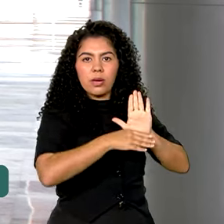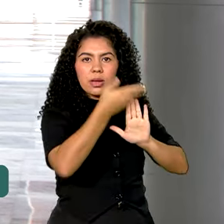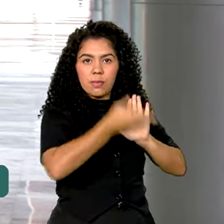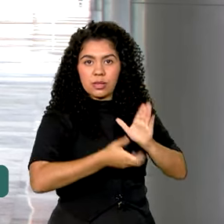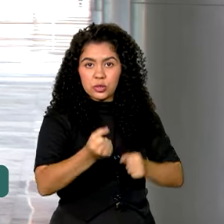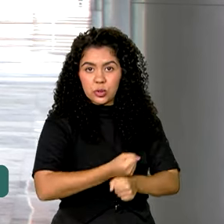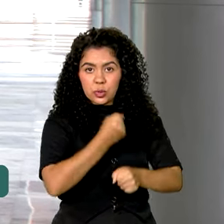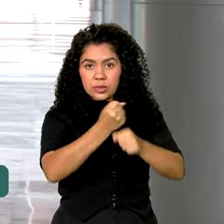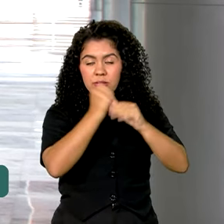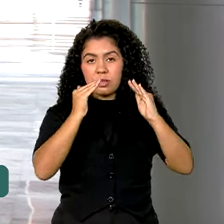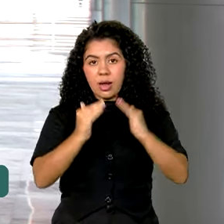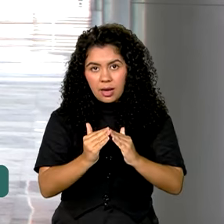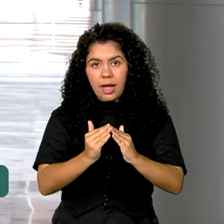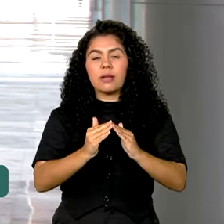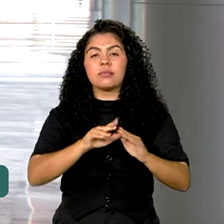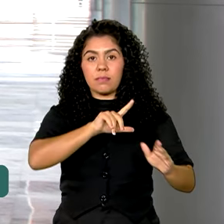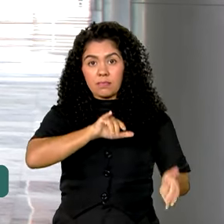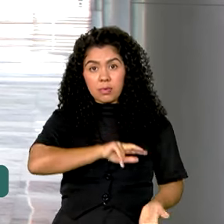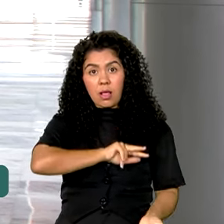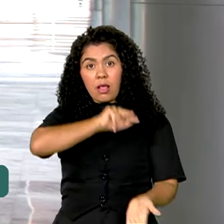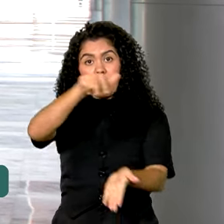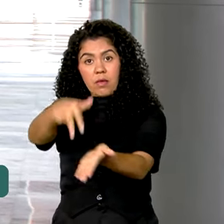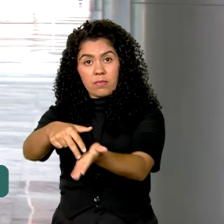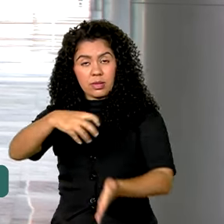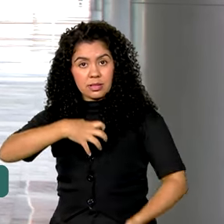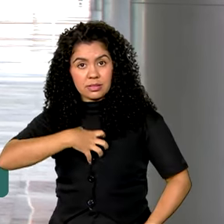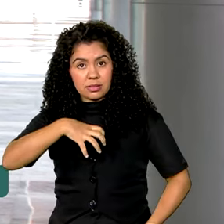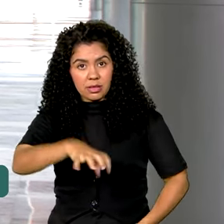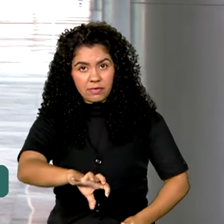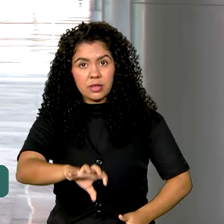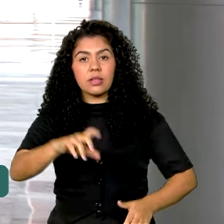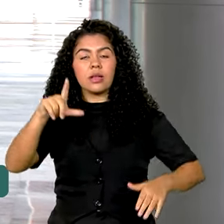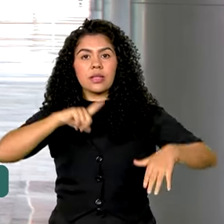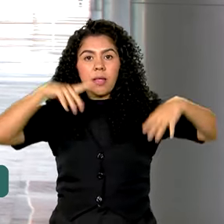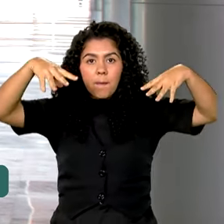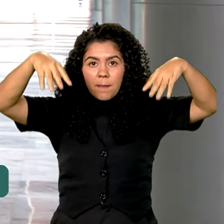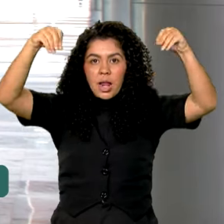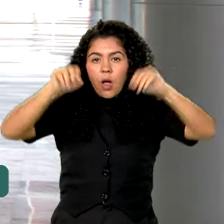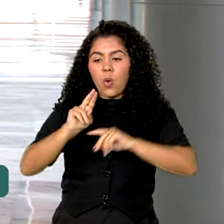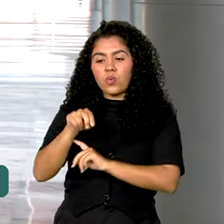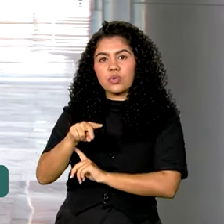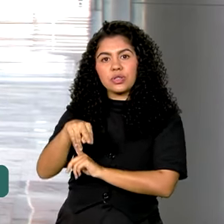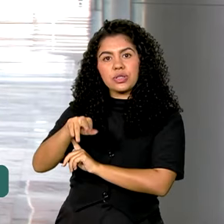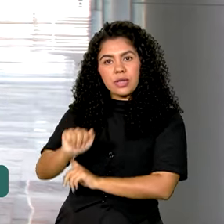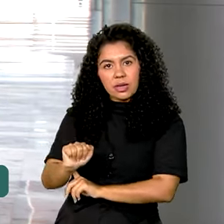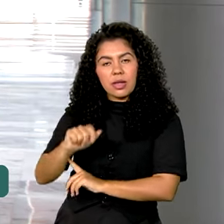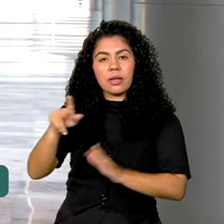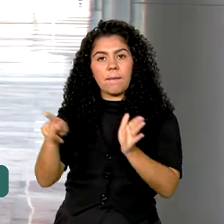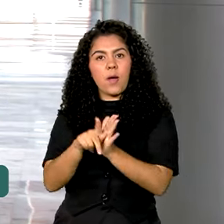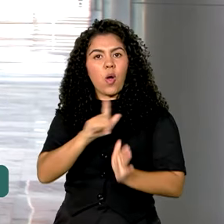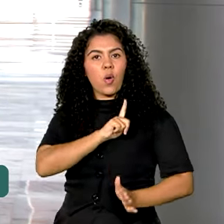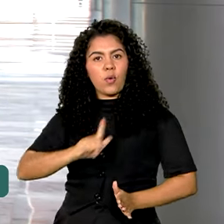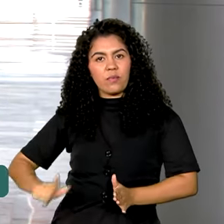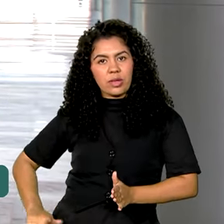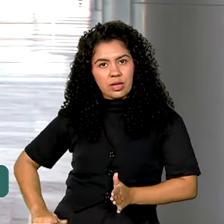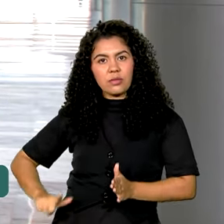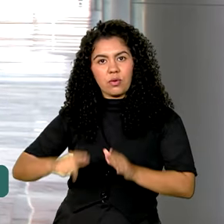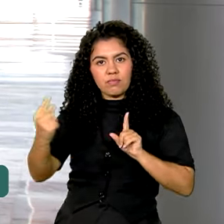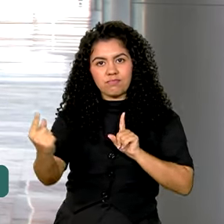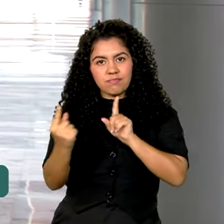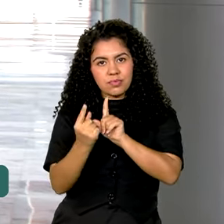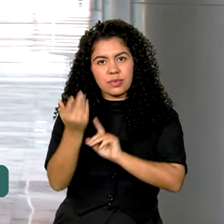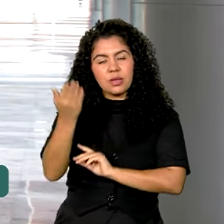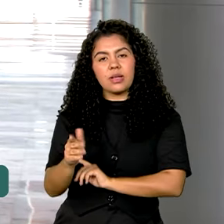parte para Salvador, onde participa de um almoço no Palácio de Ondina, oferecido pelo governador do estado, Jerônimo Rodrigues.